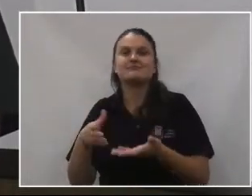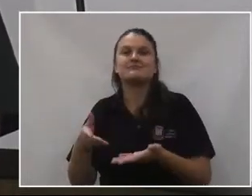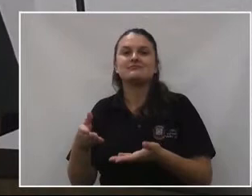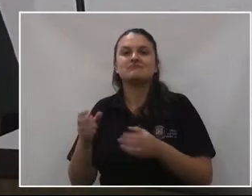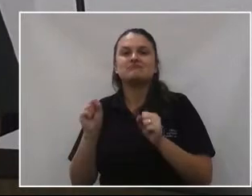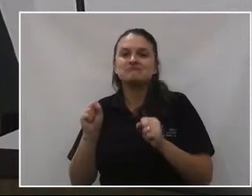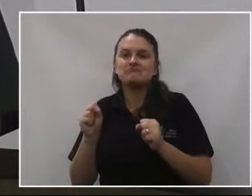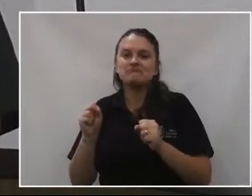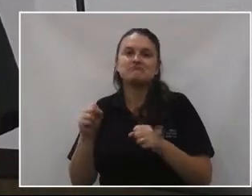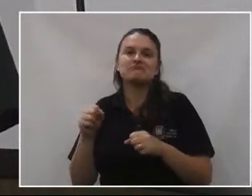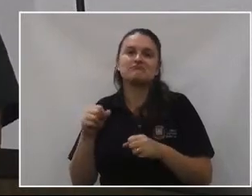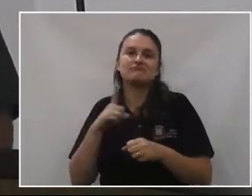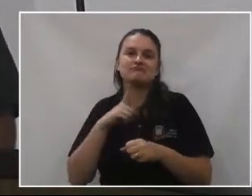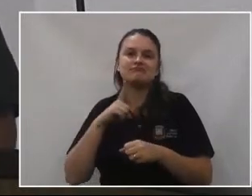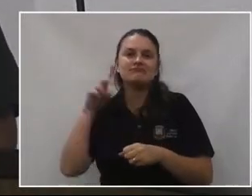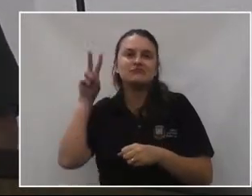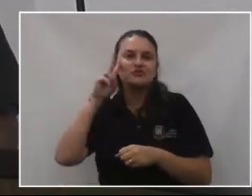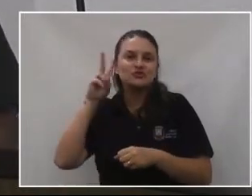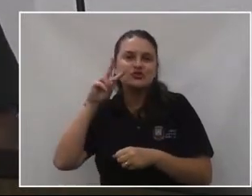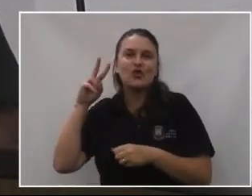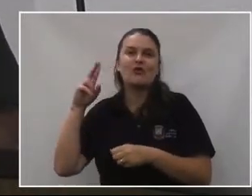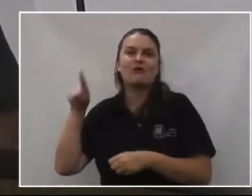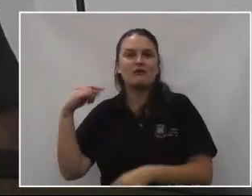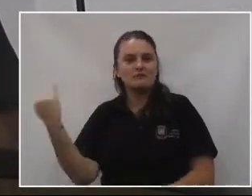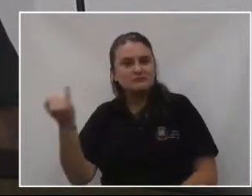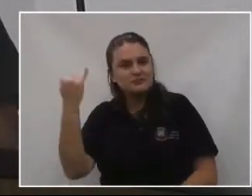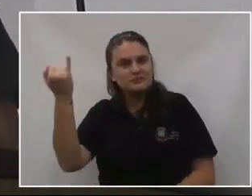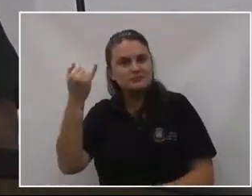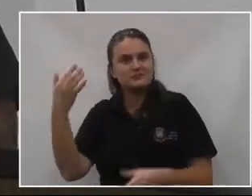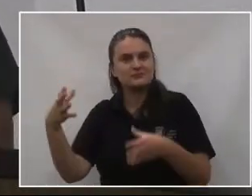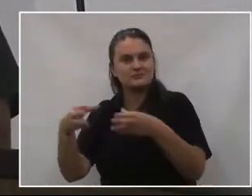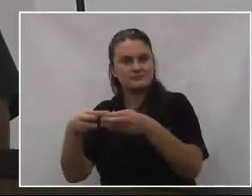por ele ter essa, digamos, essa importância